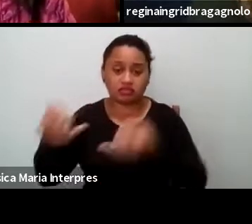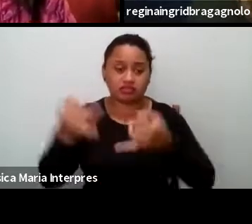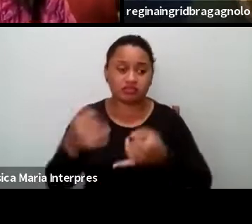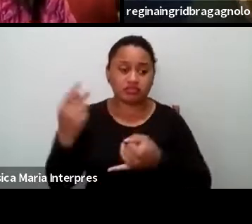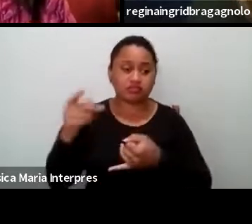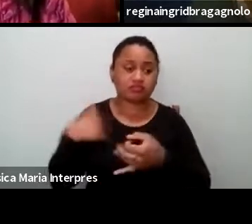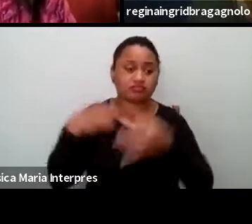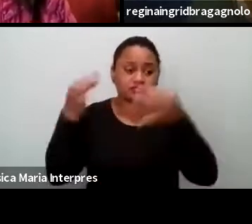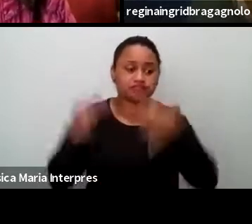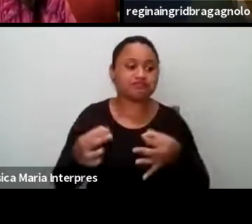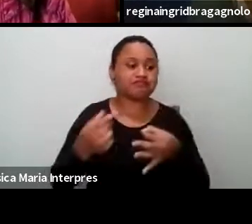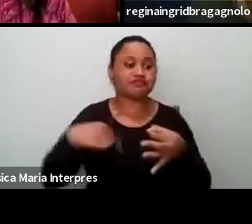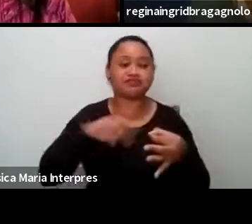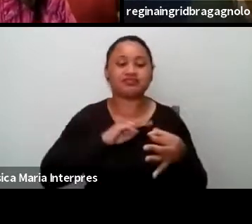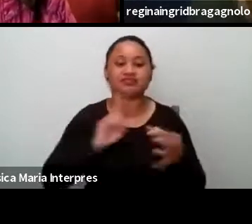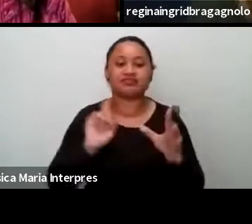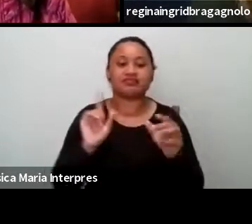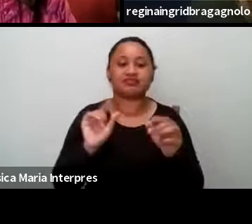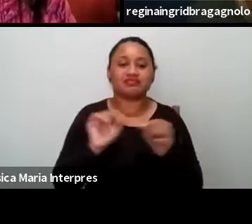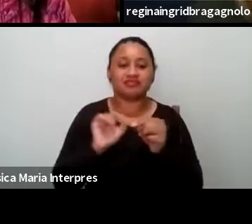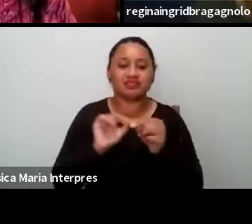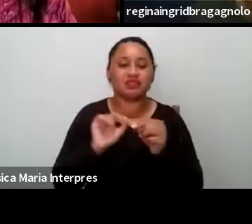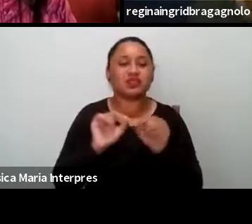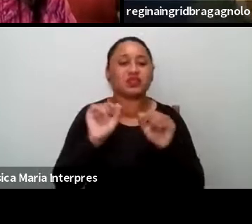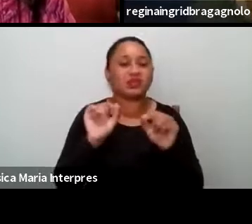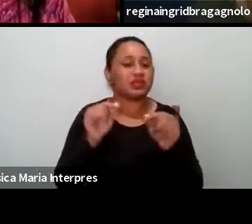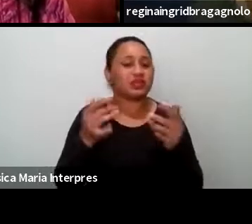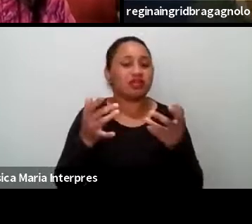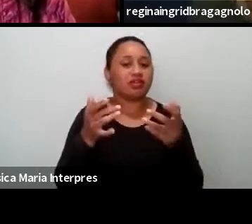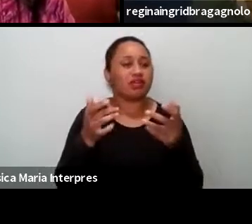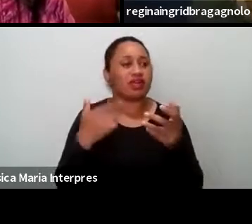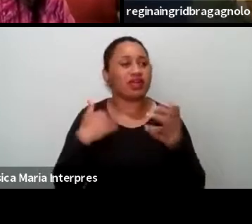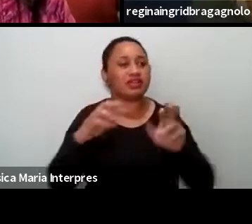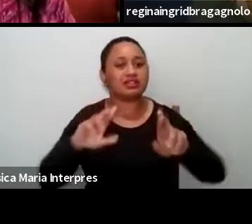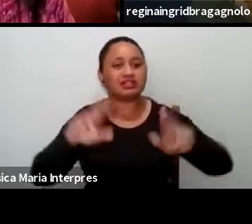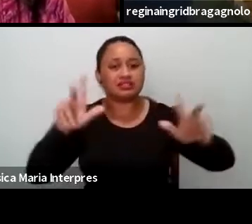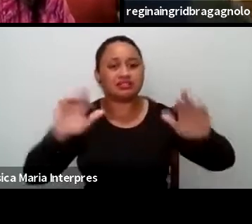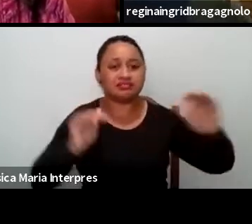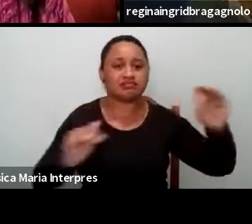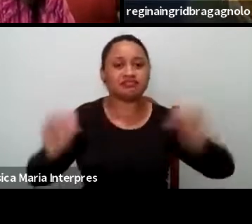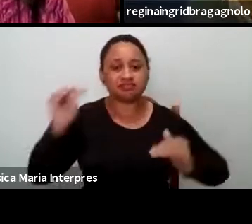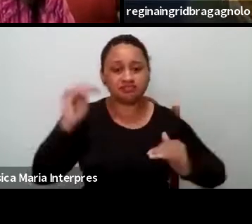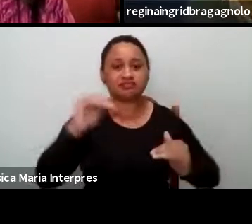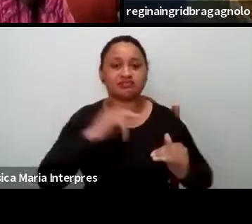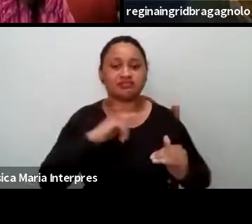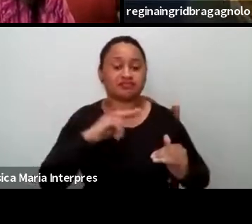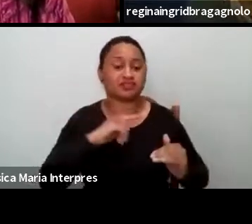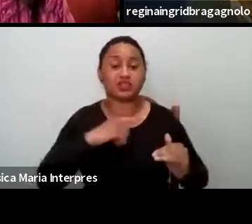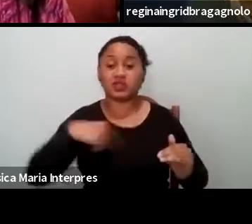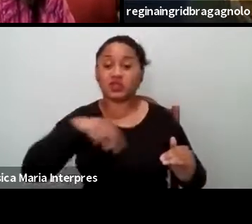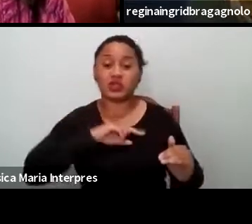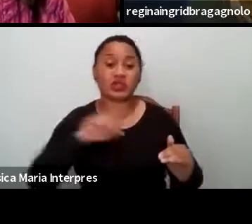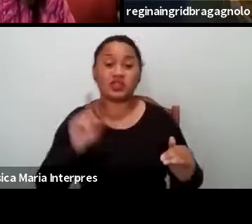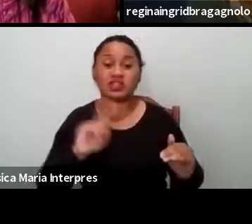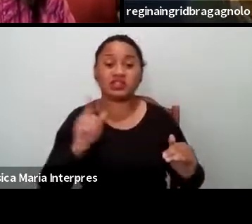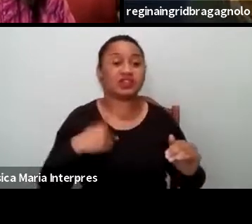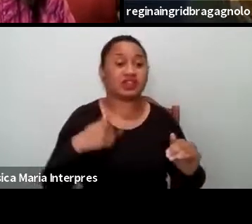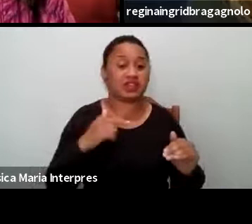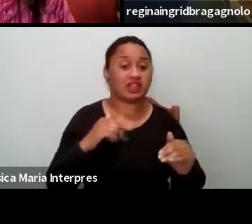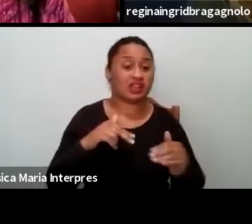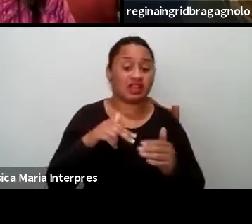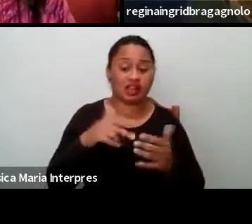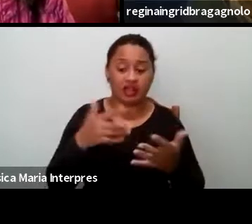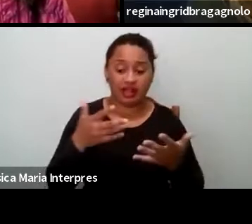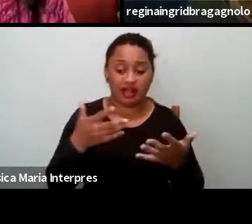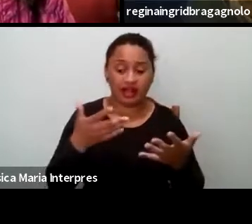A gente não desconsidera os conceitos políticos, as desigualdades, nós não estamos nos tornando poliana,